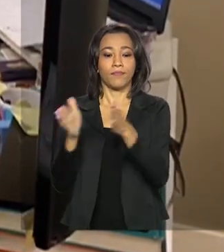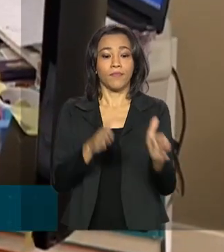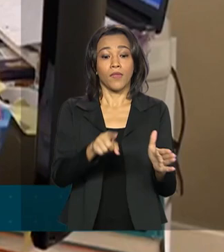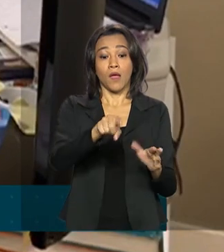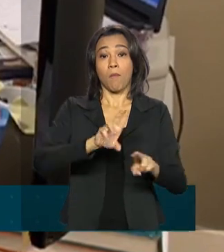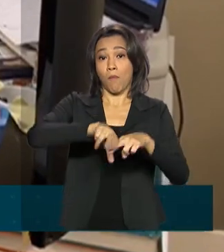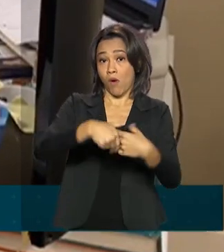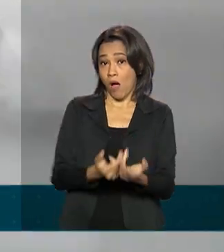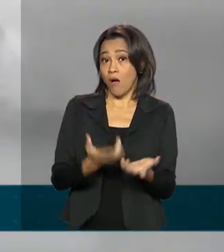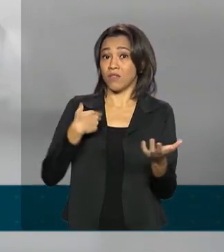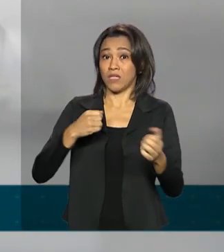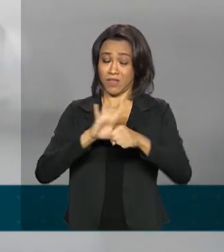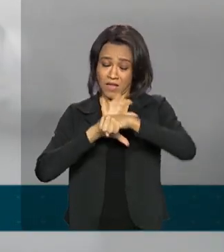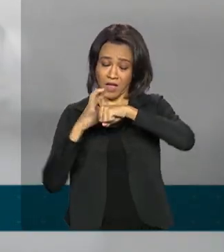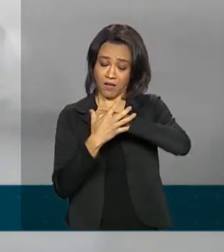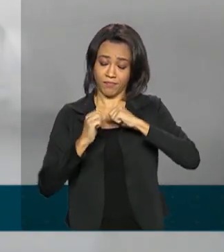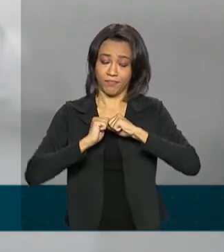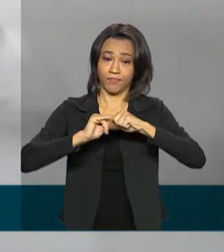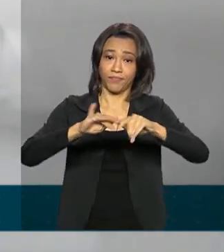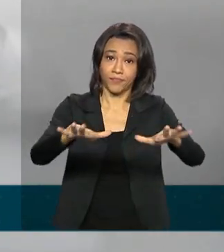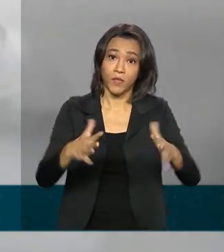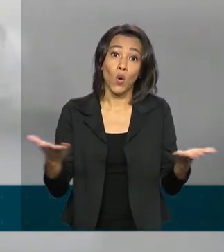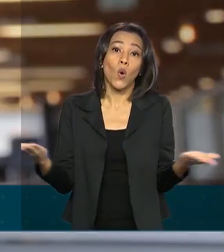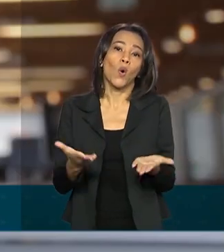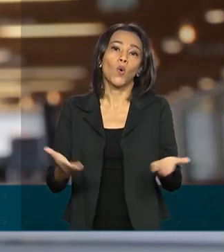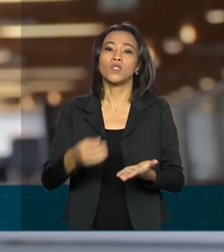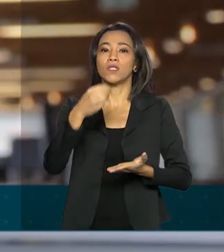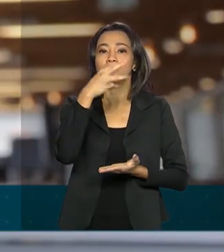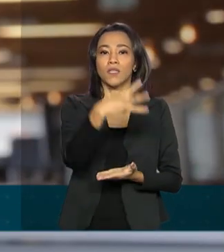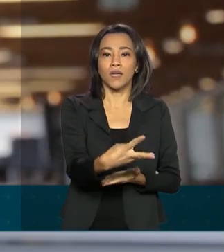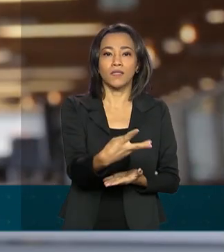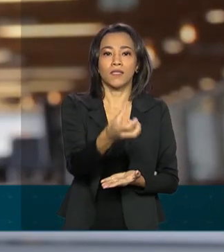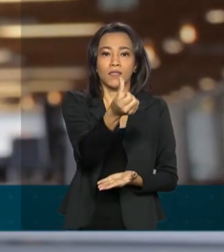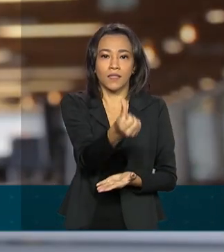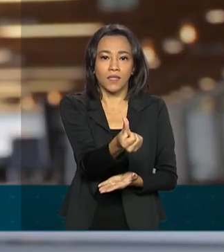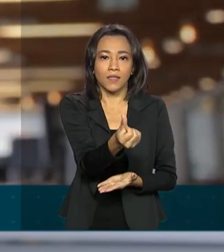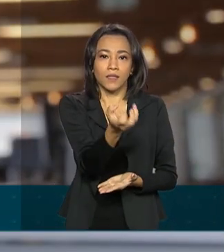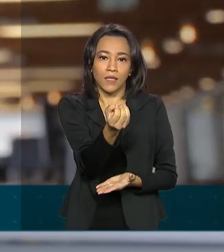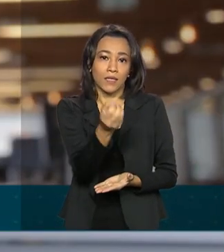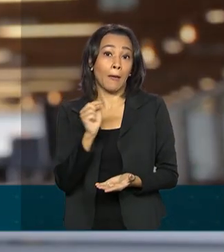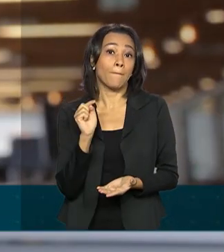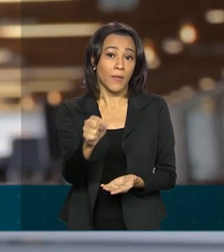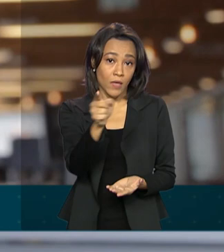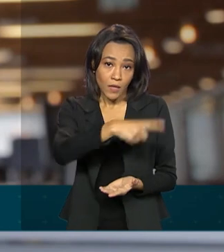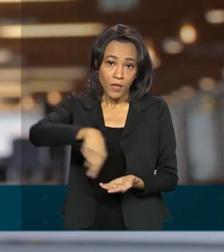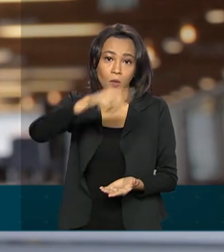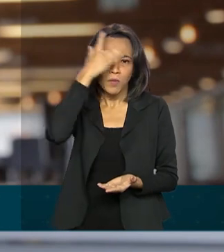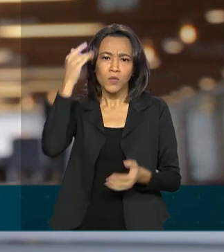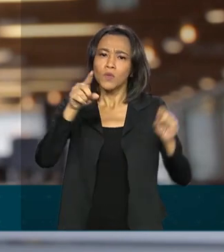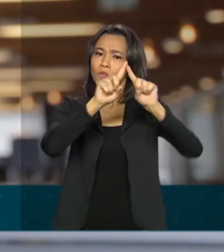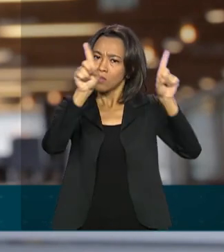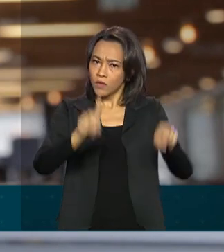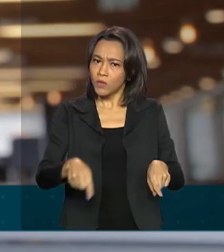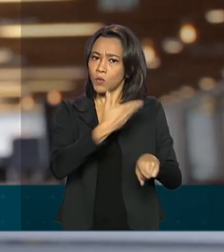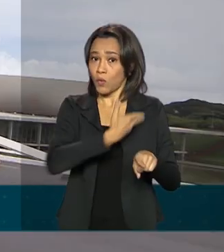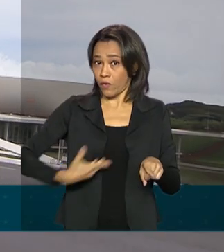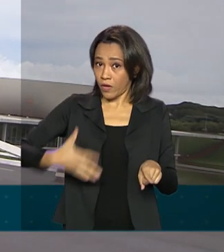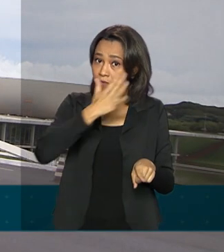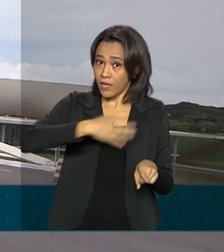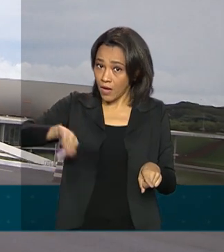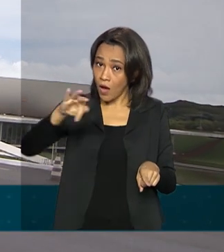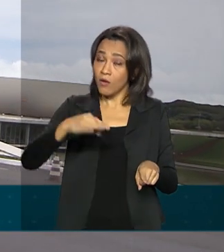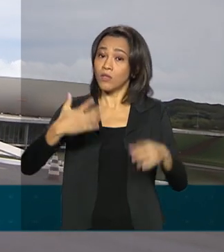da pandemia do coronavírus, hoje cerca de 360 mil servidores do governo federal estão fazendo